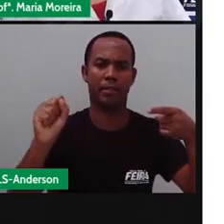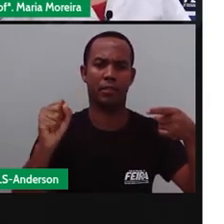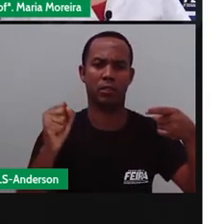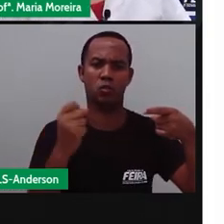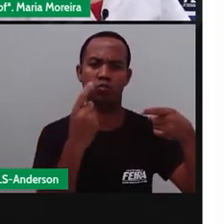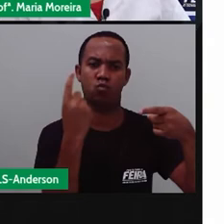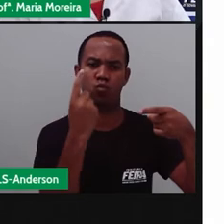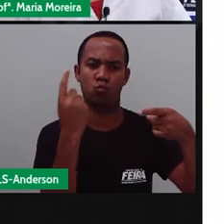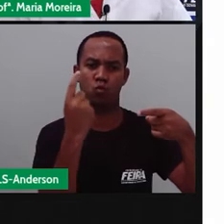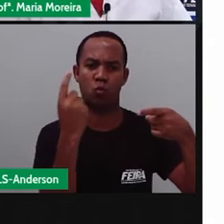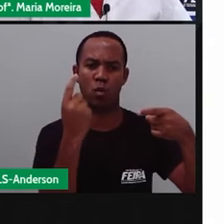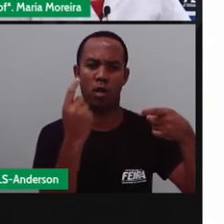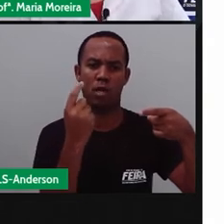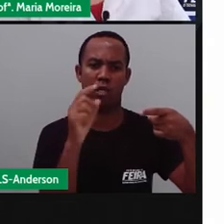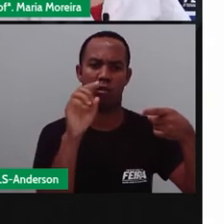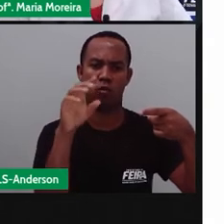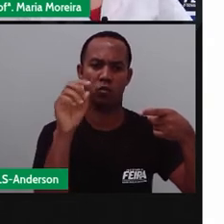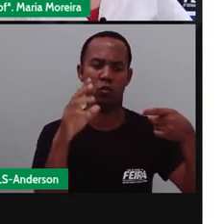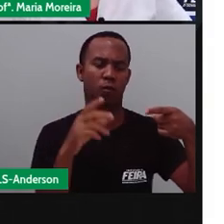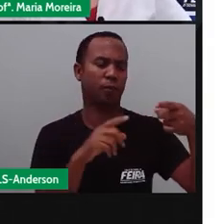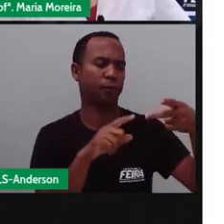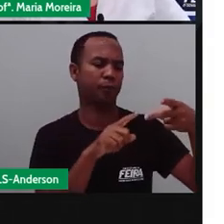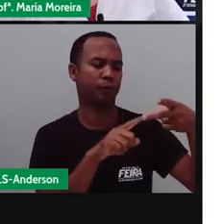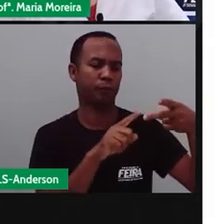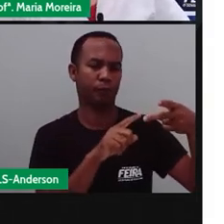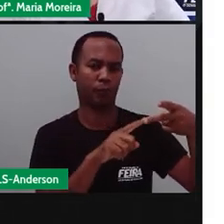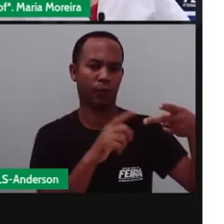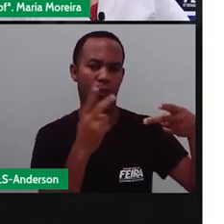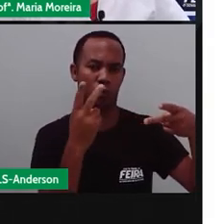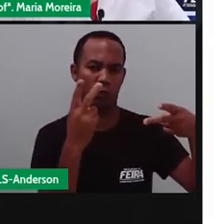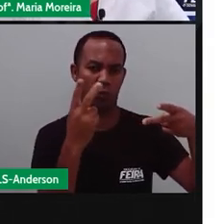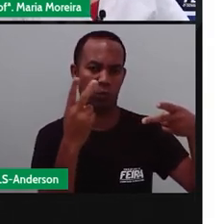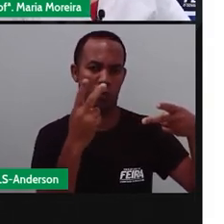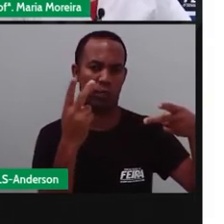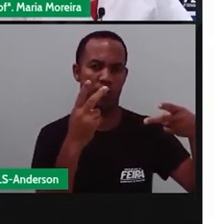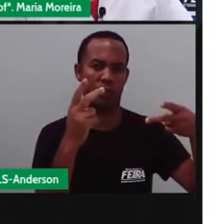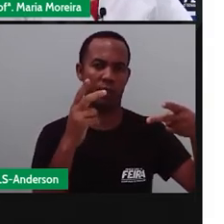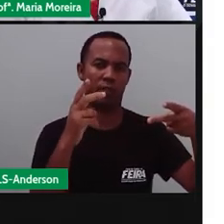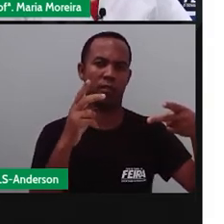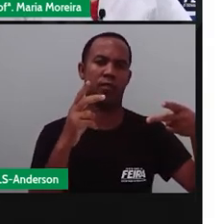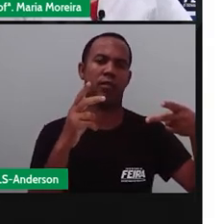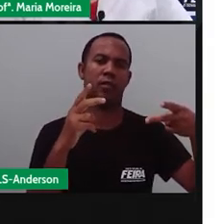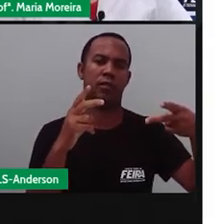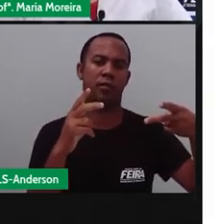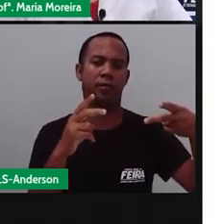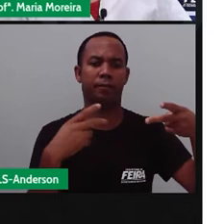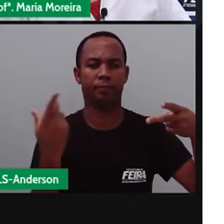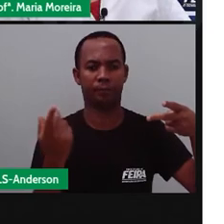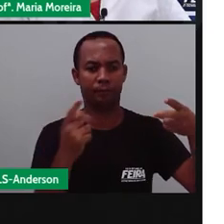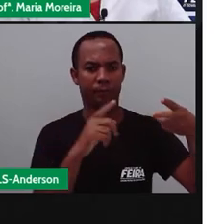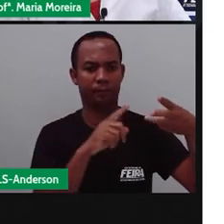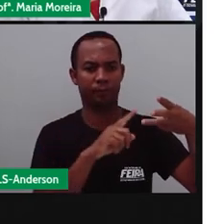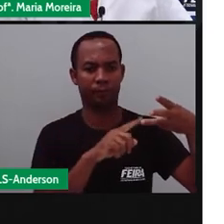Uma sílaba só. De sílaba, né? Duas sílabas. Casa,